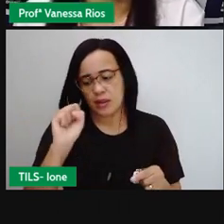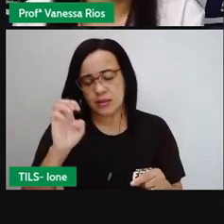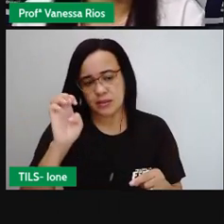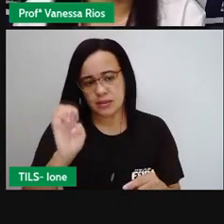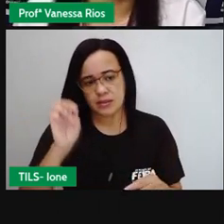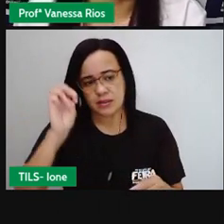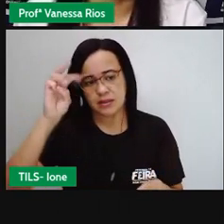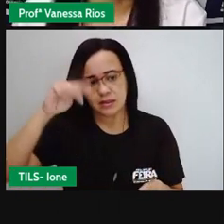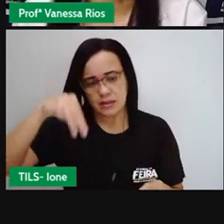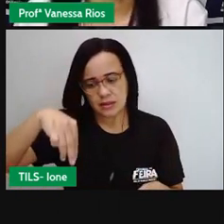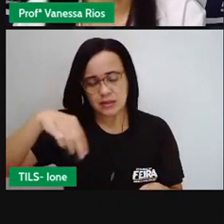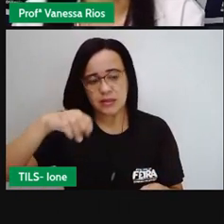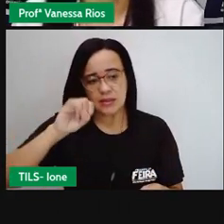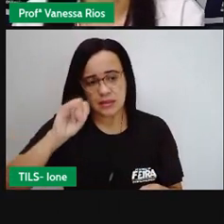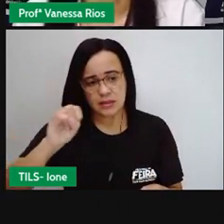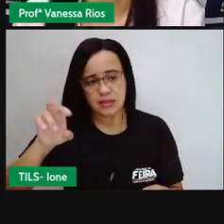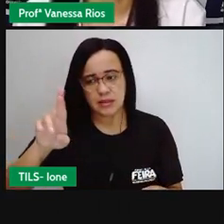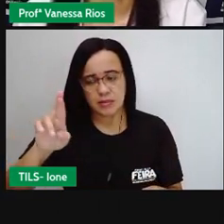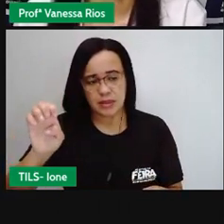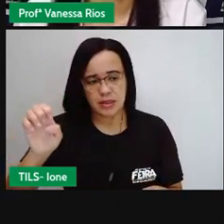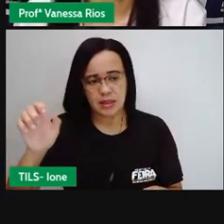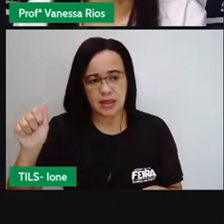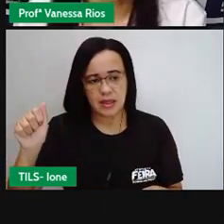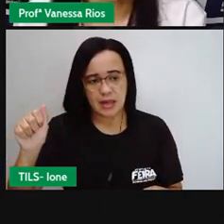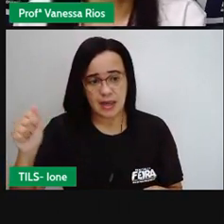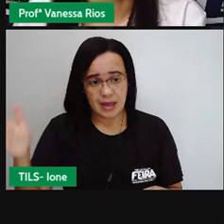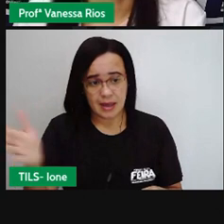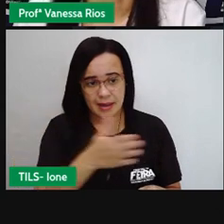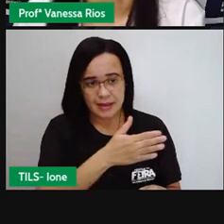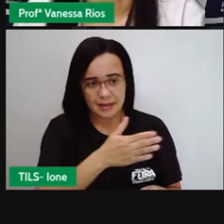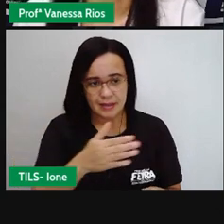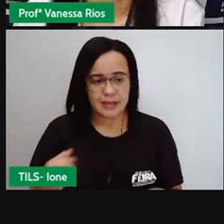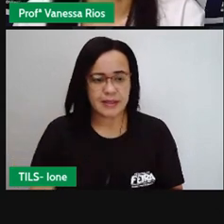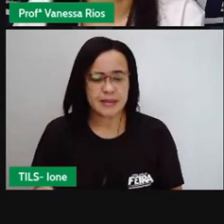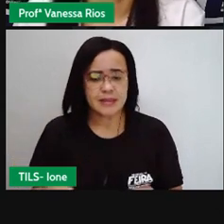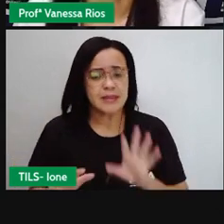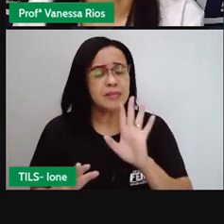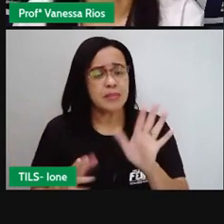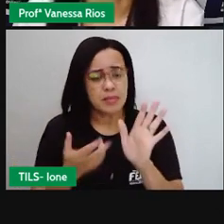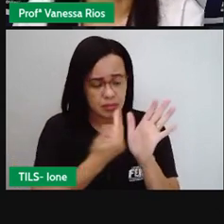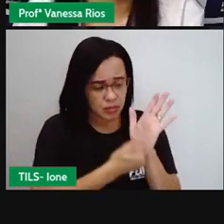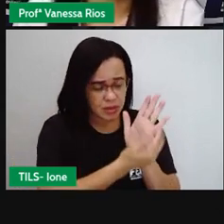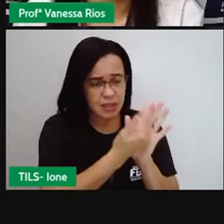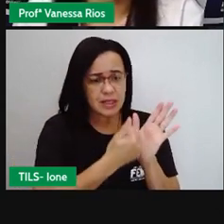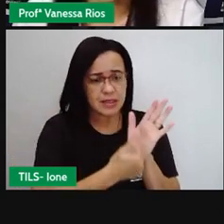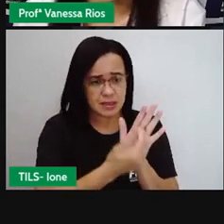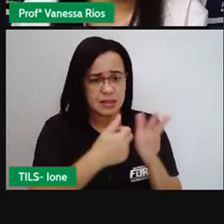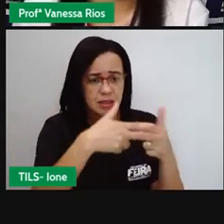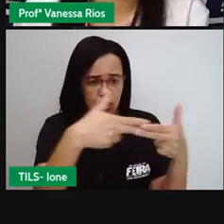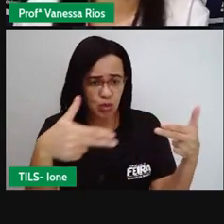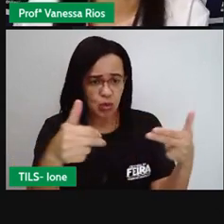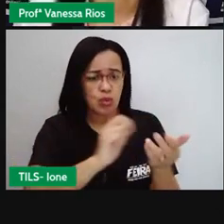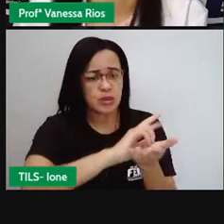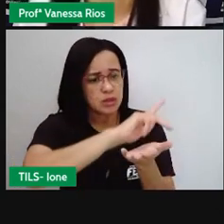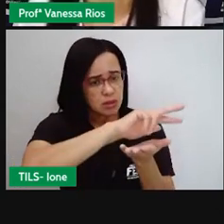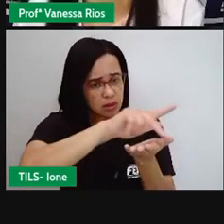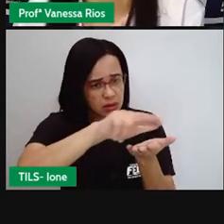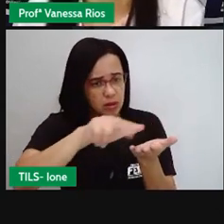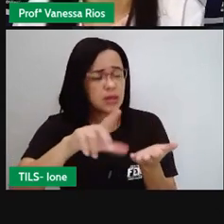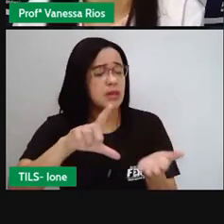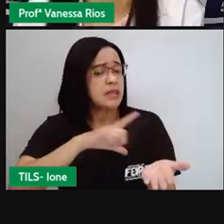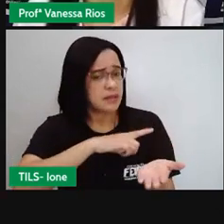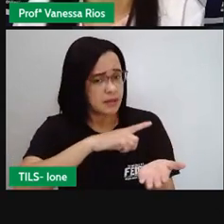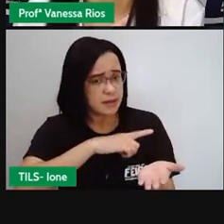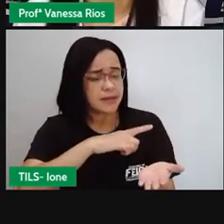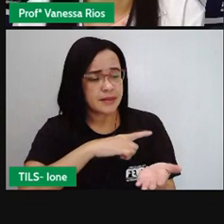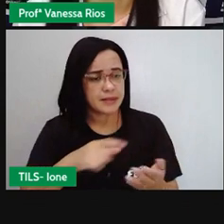o que é um ângulo. E a gente observa aí como ele está presente em diversos objetos e situações do nosso dia a dia.